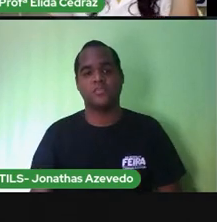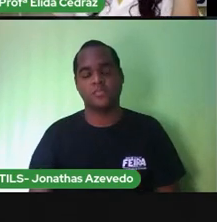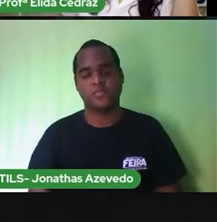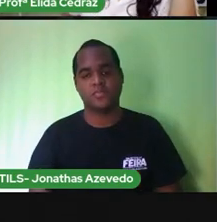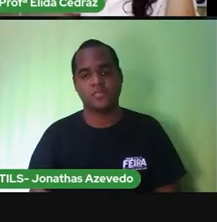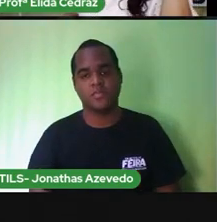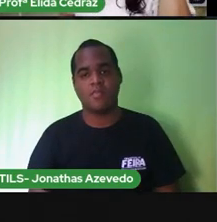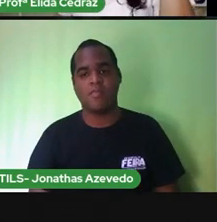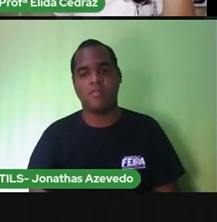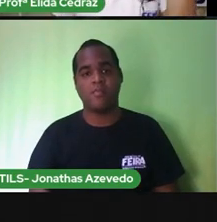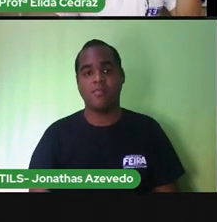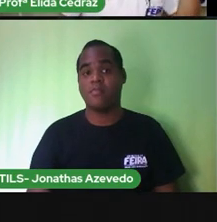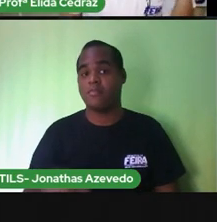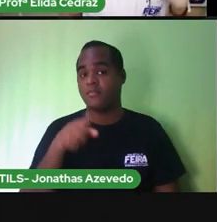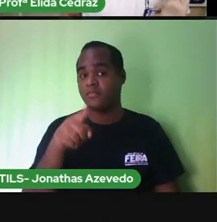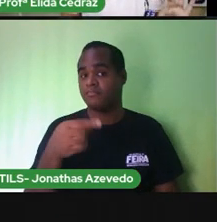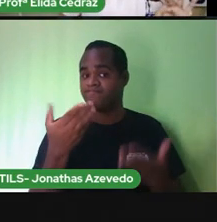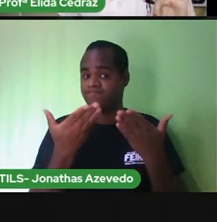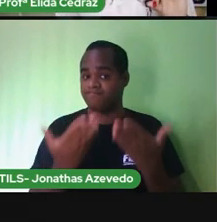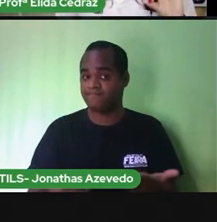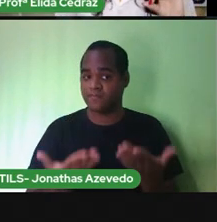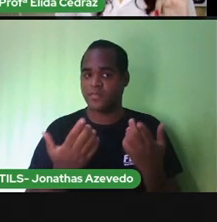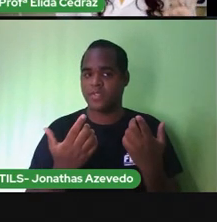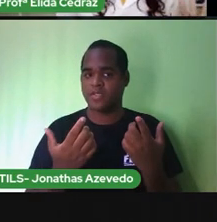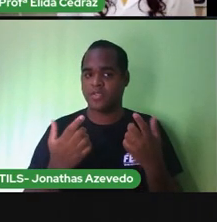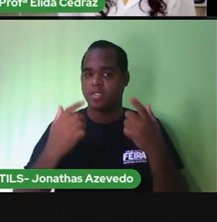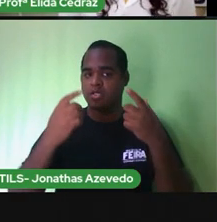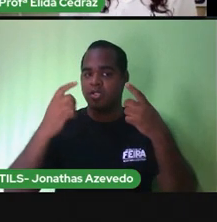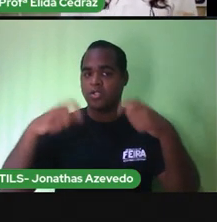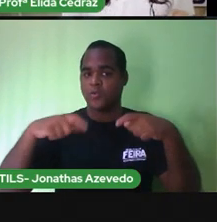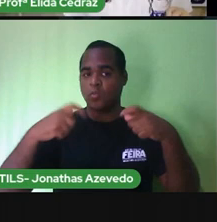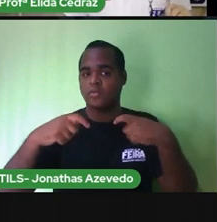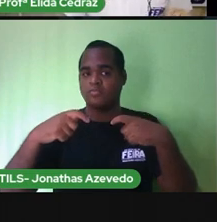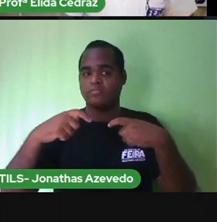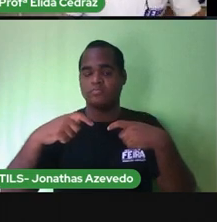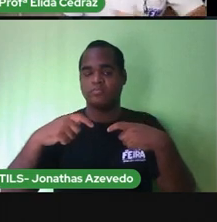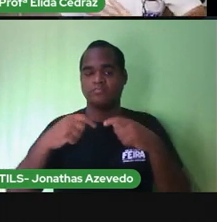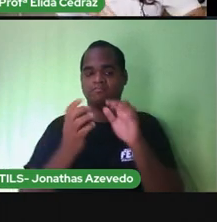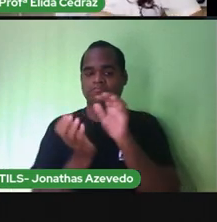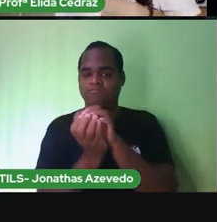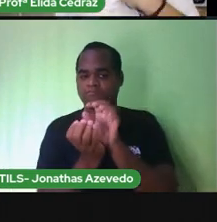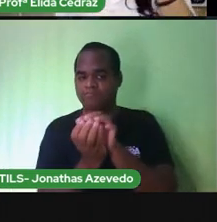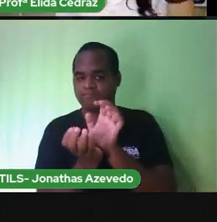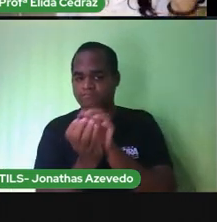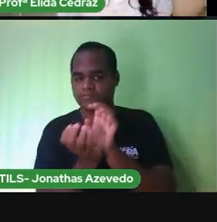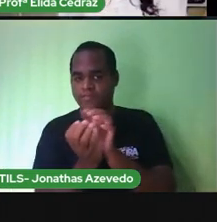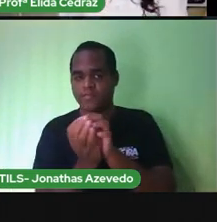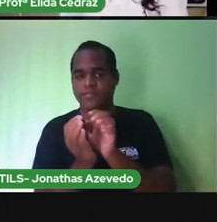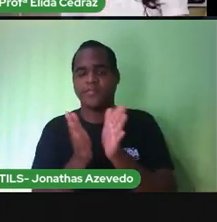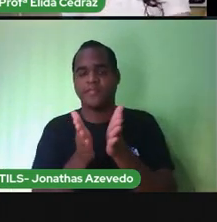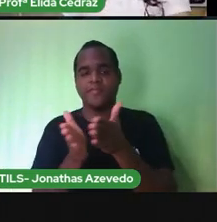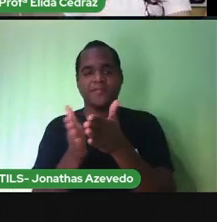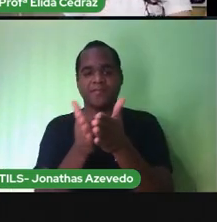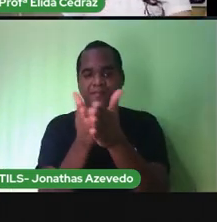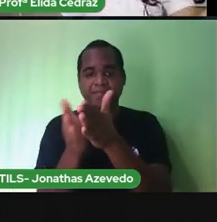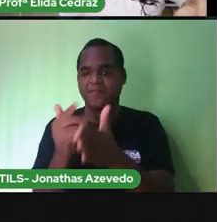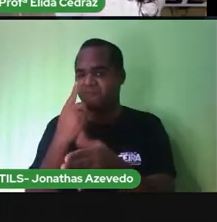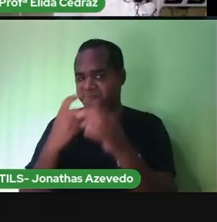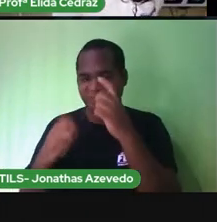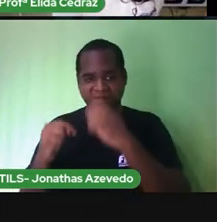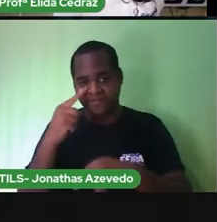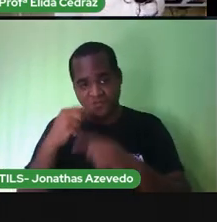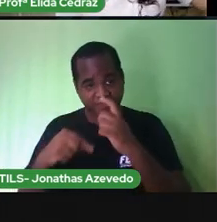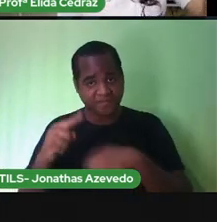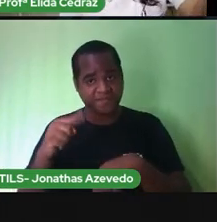isso aqui é um dos maiores rios do estado do Pernambuco e as pessoas descartam lixo assim